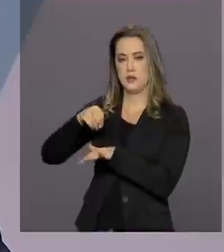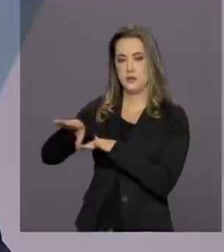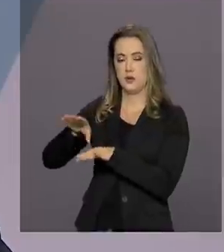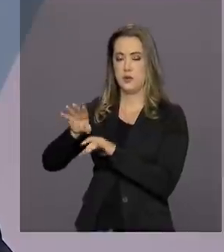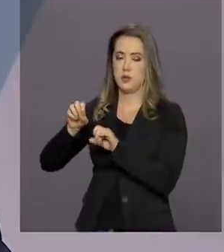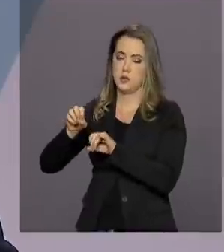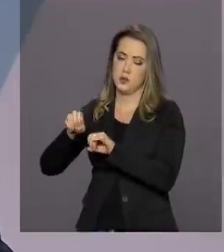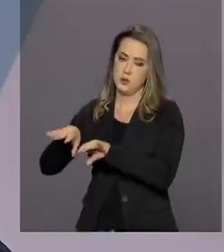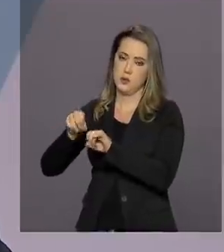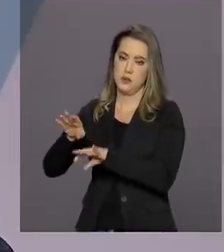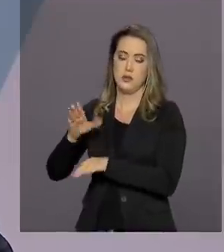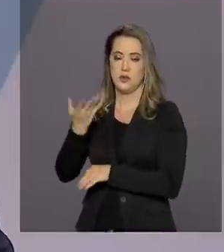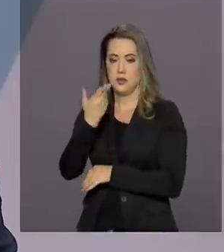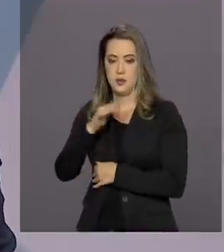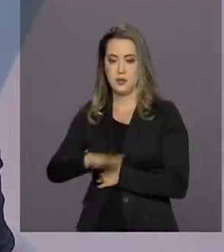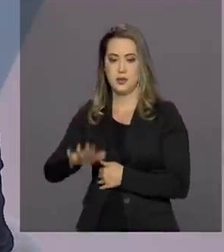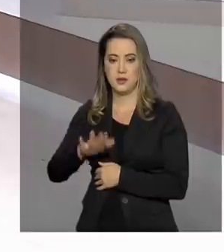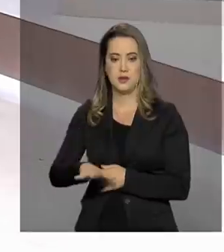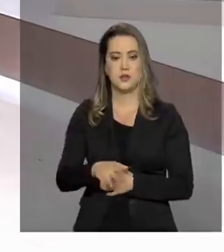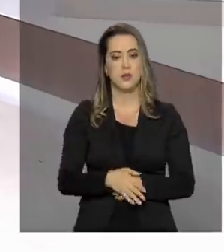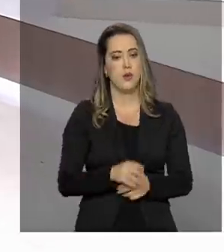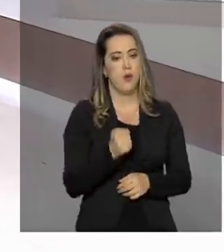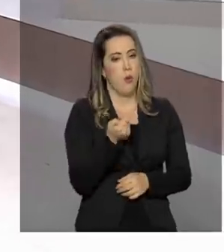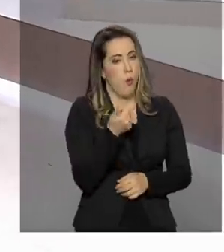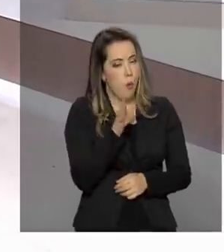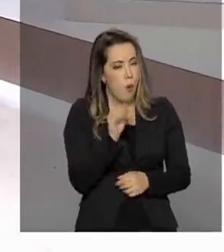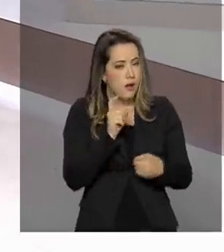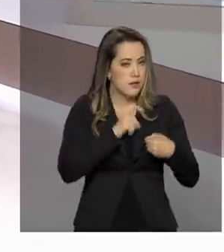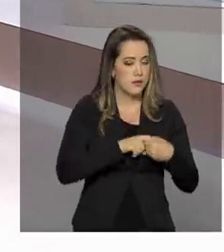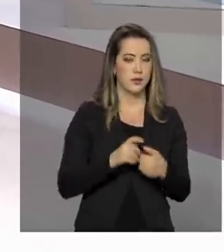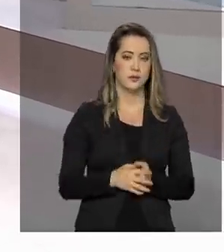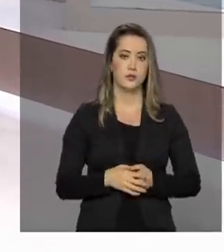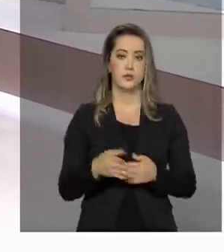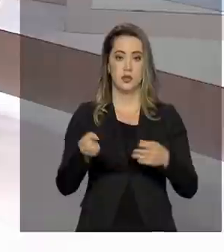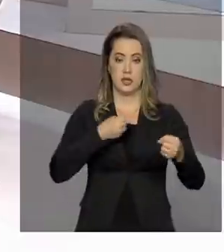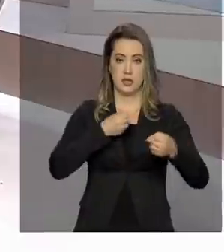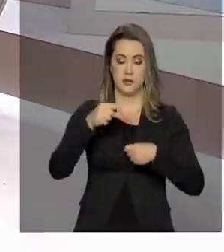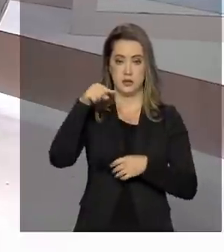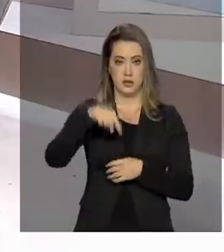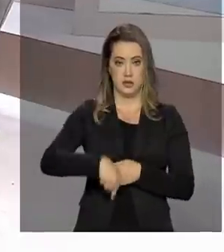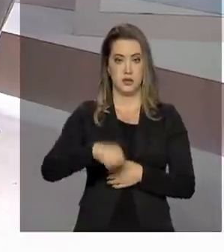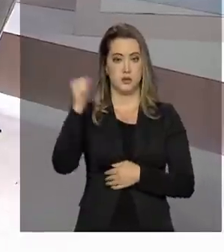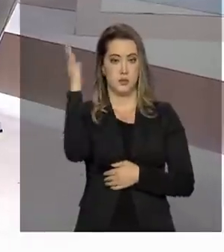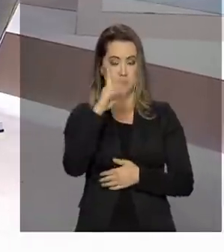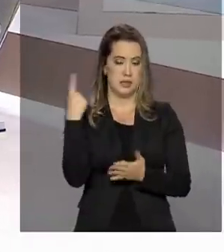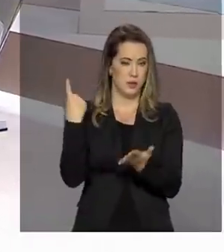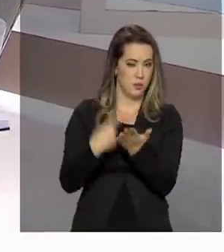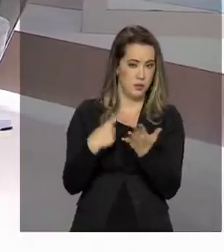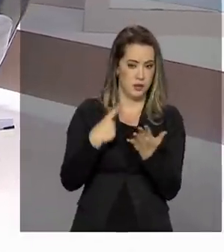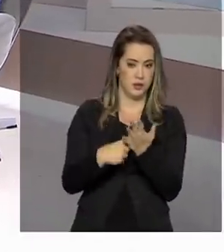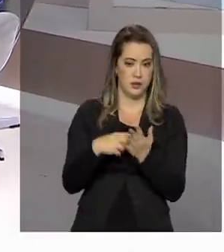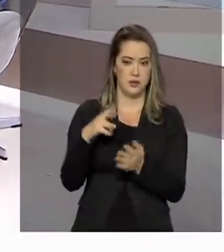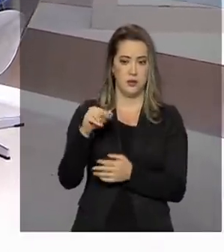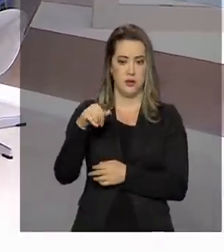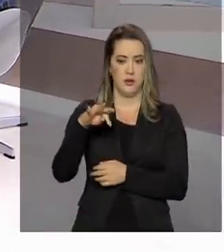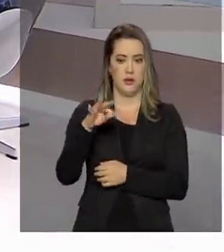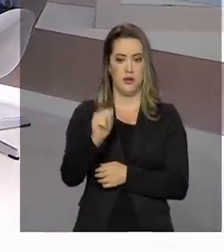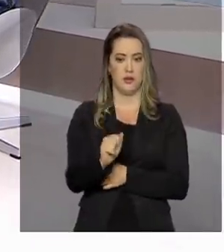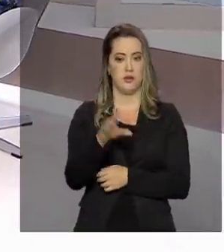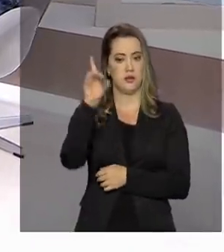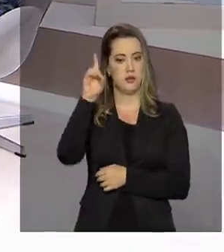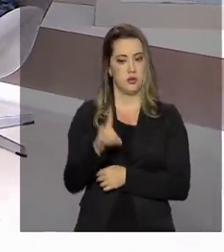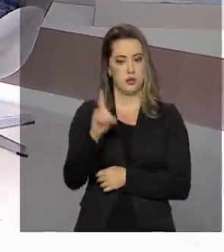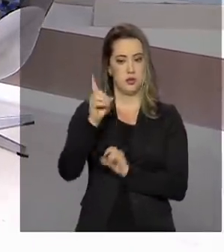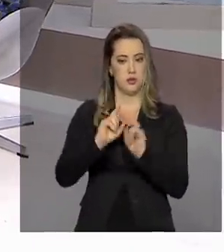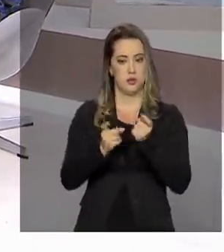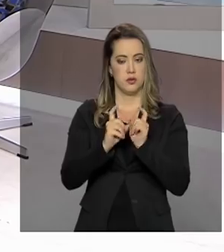brasileira. A conversa está boa, a gente já volta. A entrevistada desse programa do Brasil em Pauta, Renata Daguiar, diretora